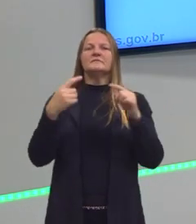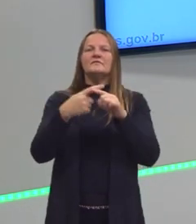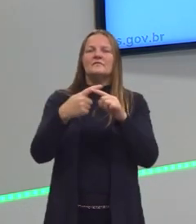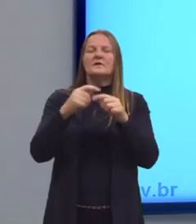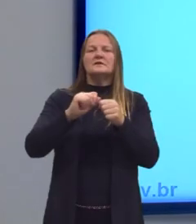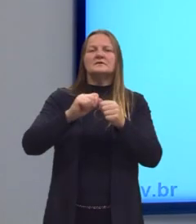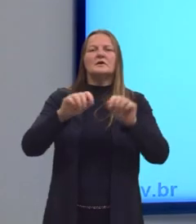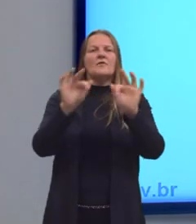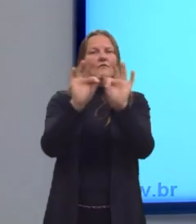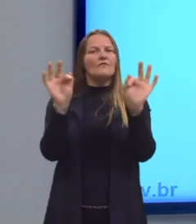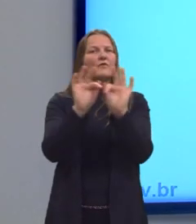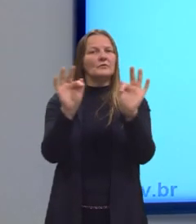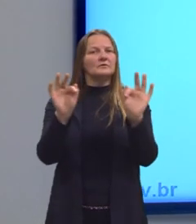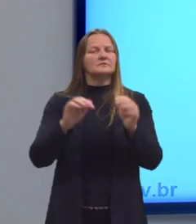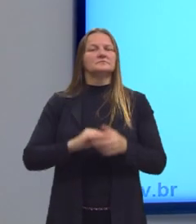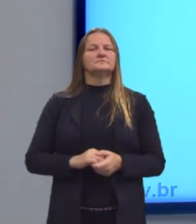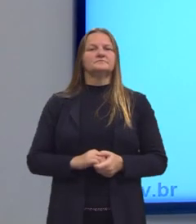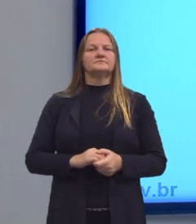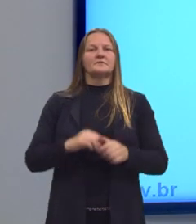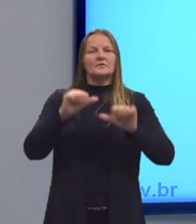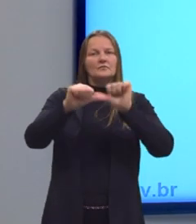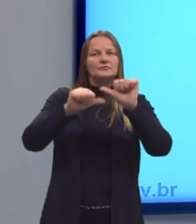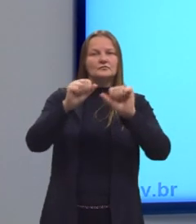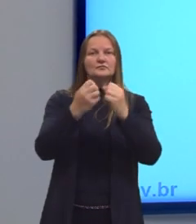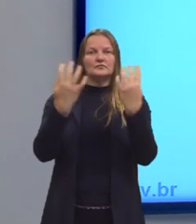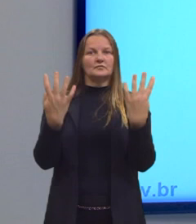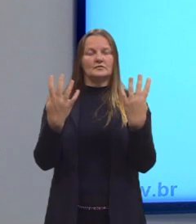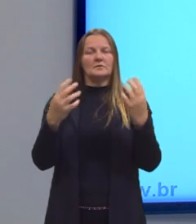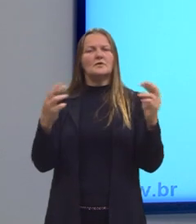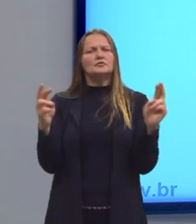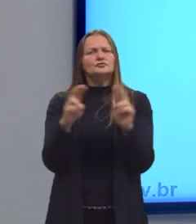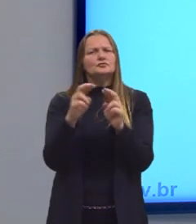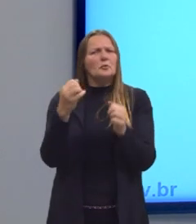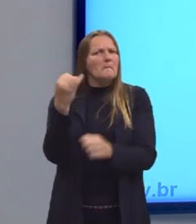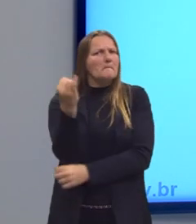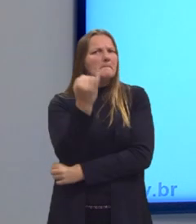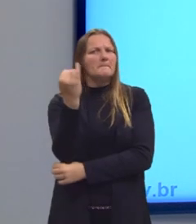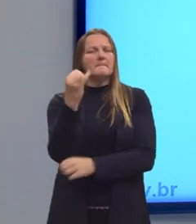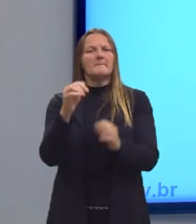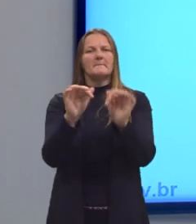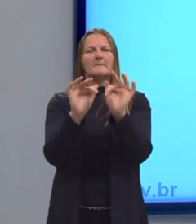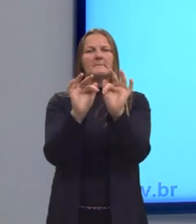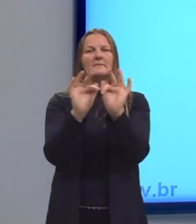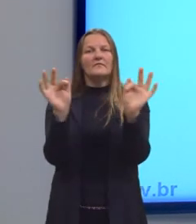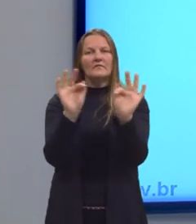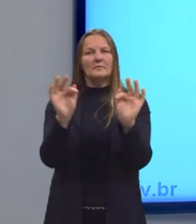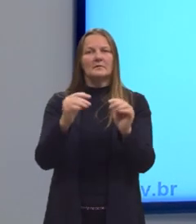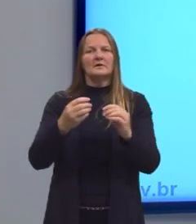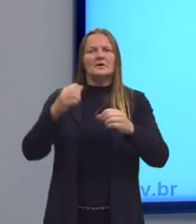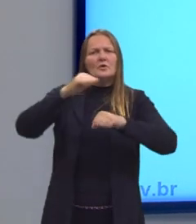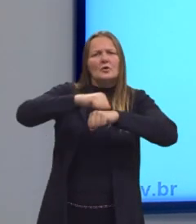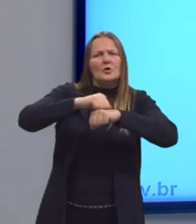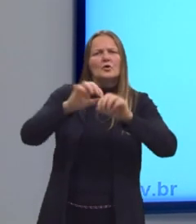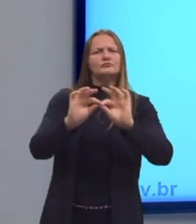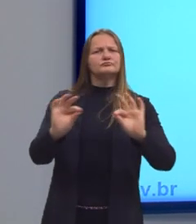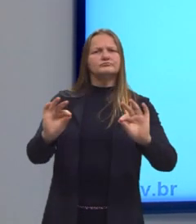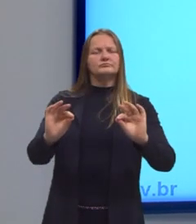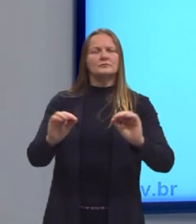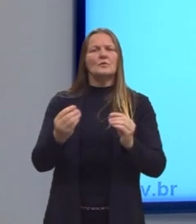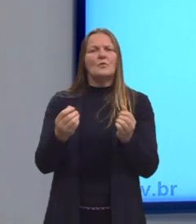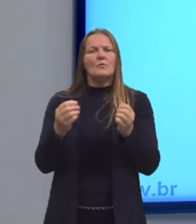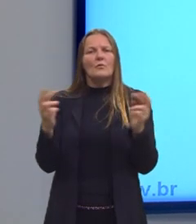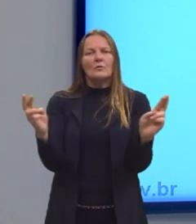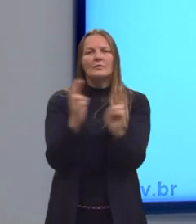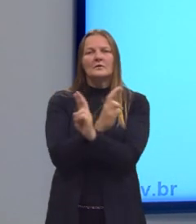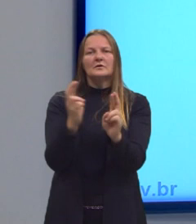fórmulas. As principais fórmulas. Concentração comum. A concentração comum, ela relaciona